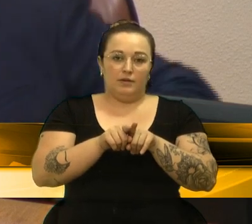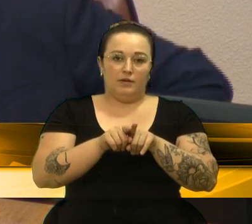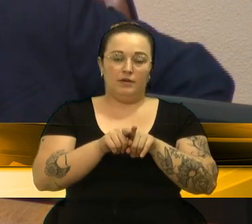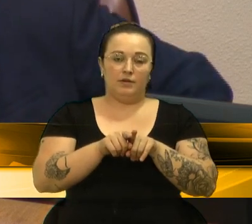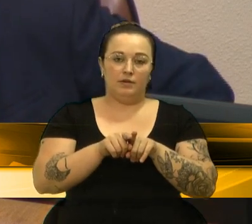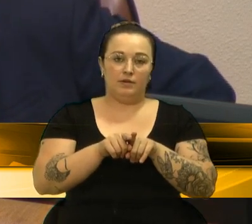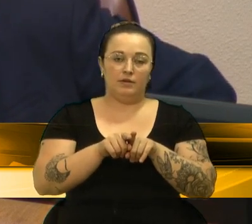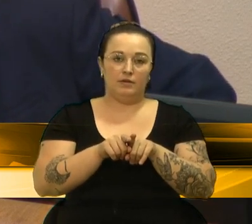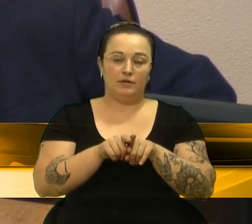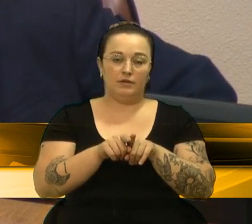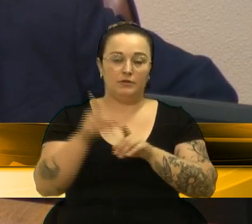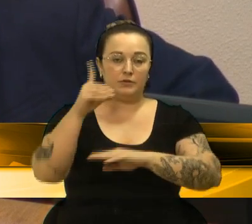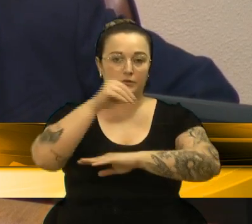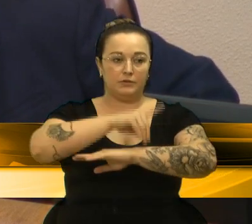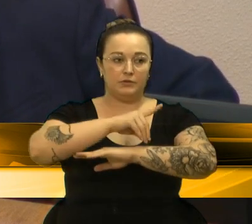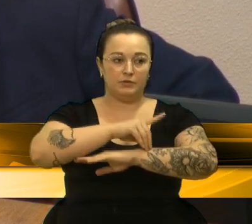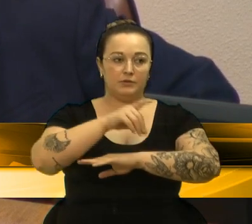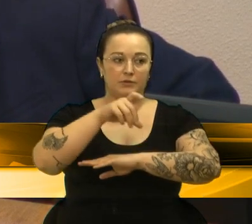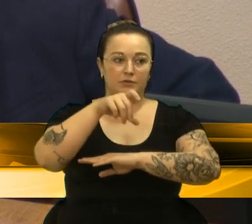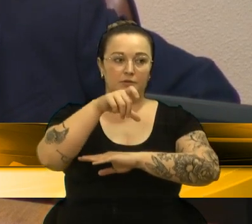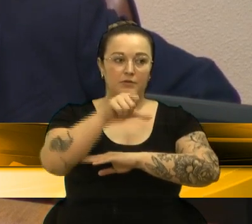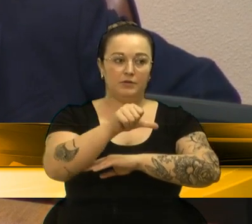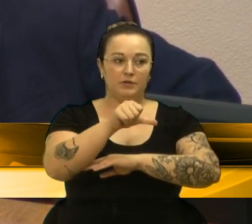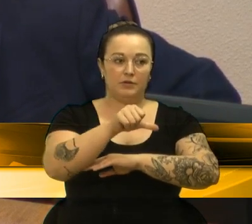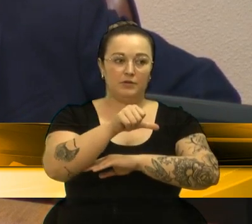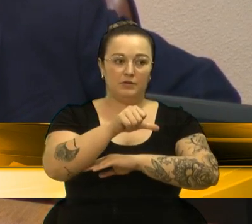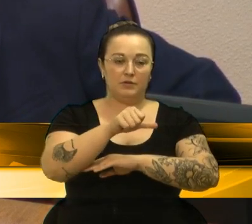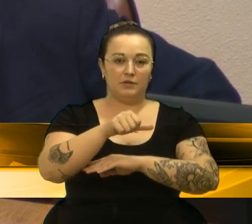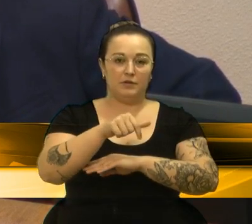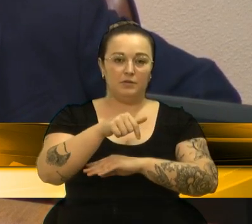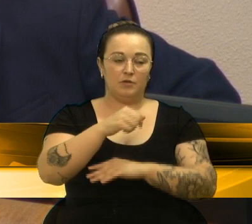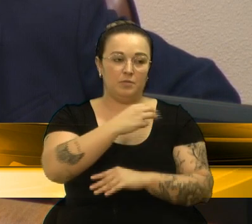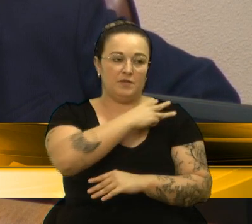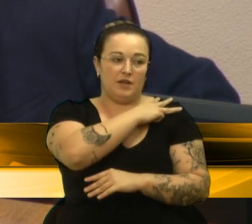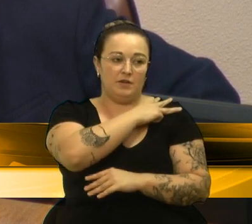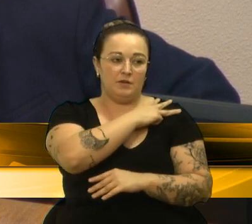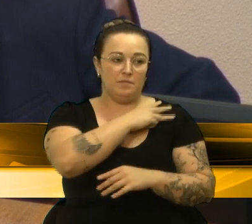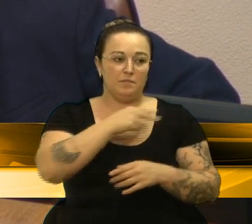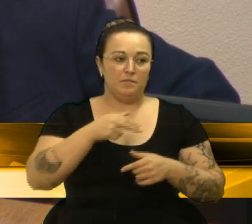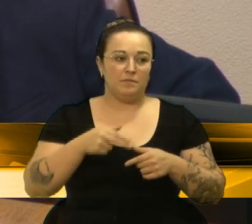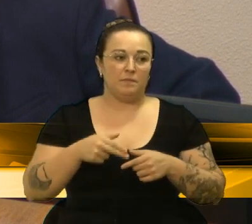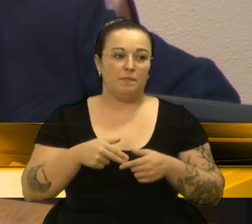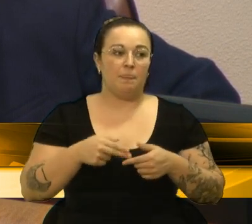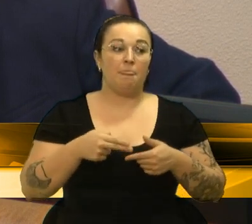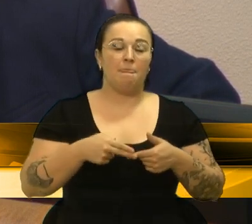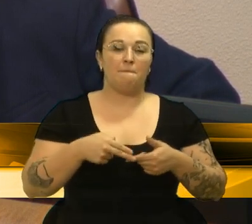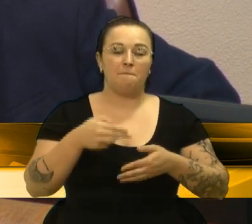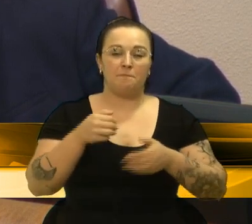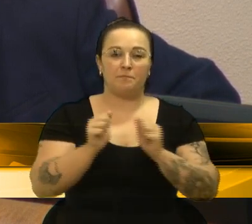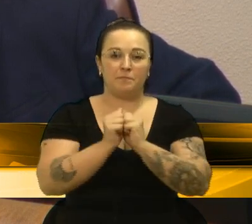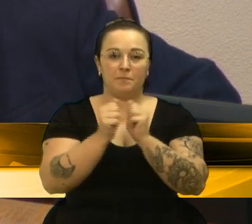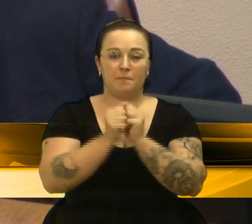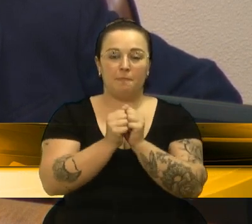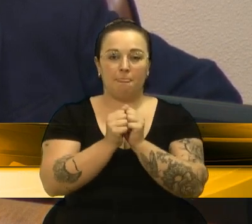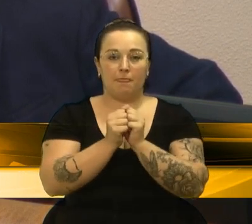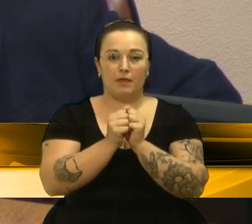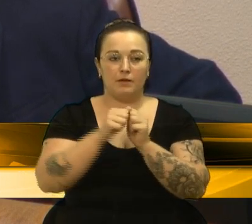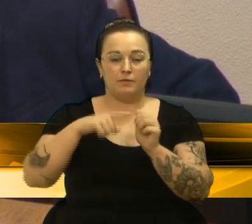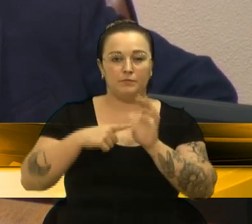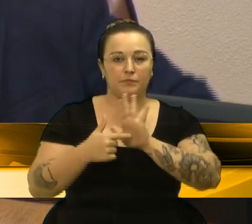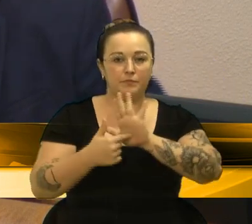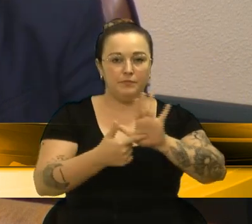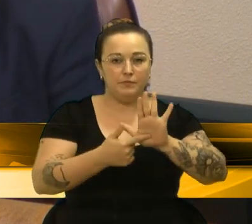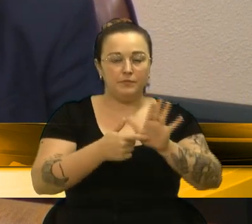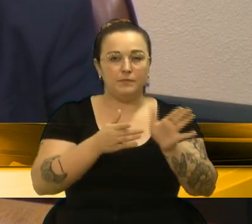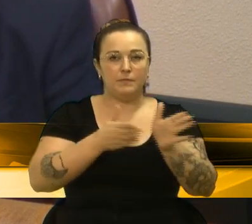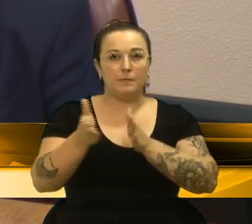Em 9 de setembro de 2019, complementamos as informações apresentadas ao CMS no dia 6 de 2 de 2019, fornecendo o estudo de viabilidade